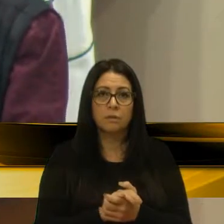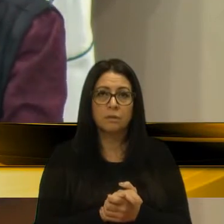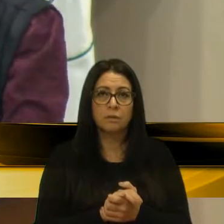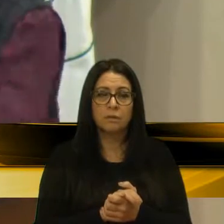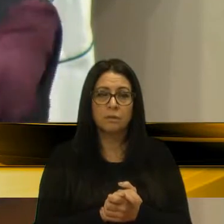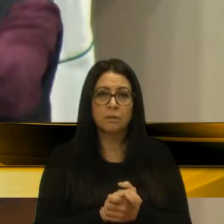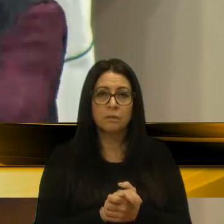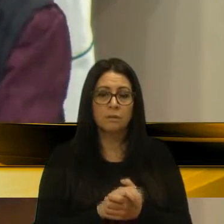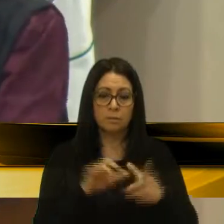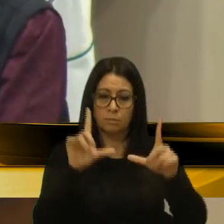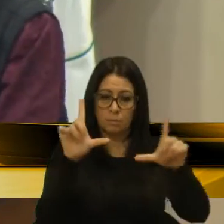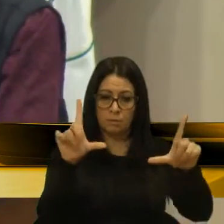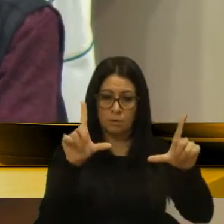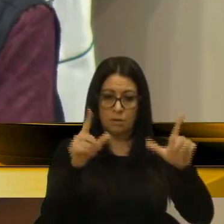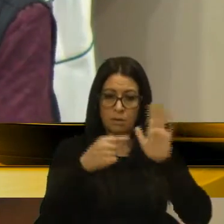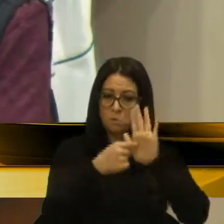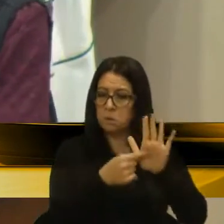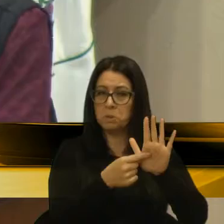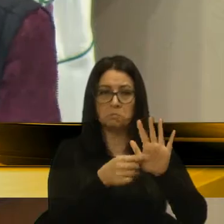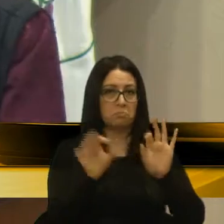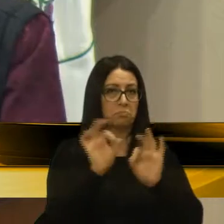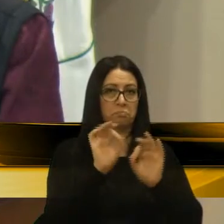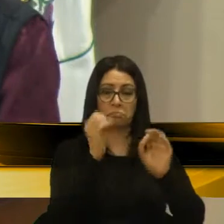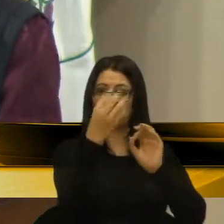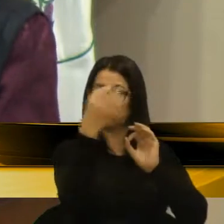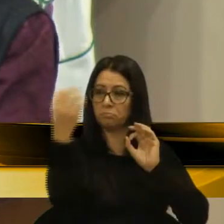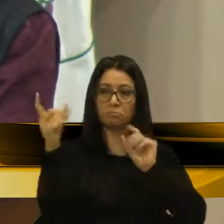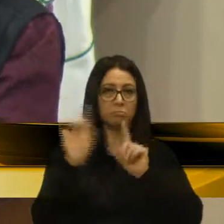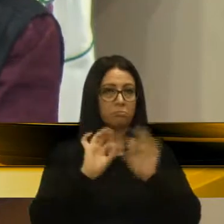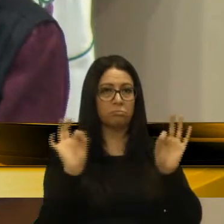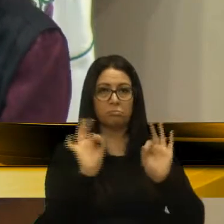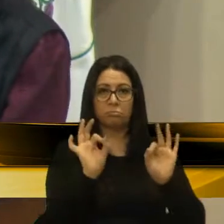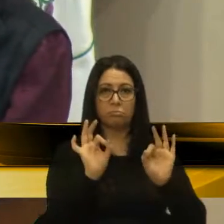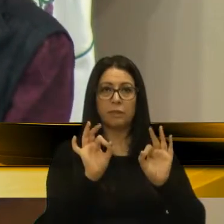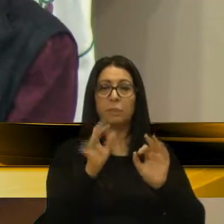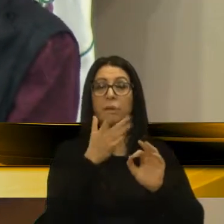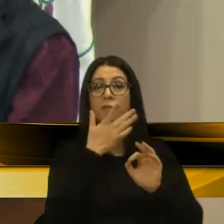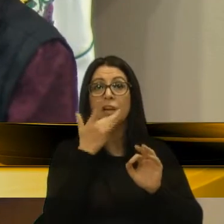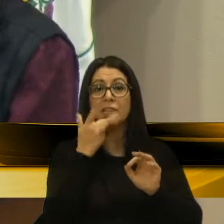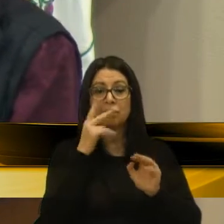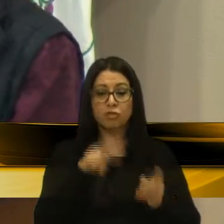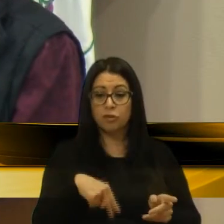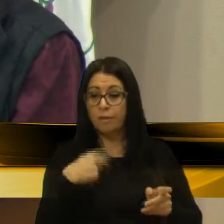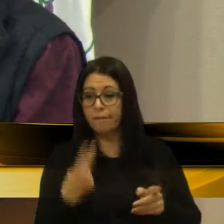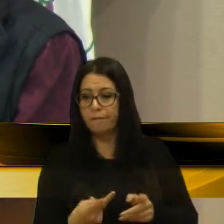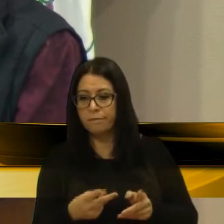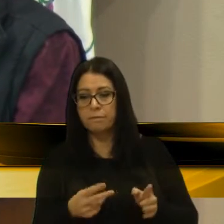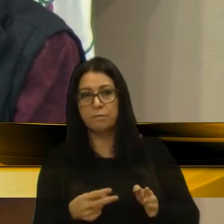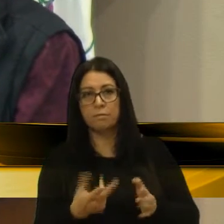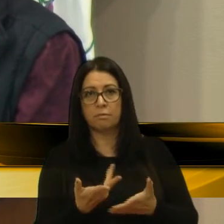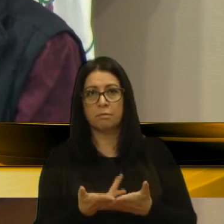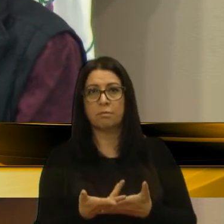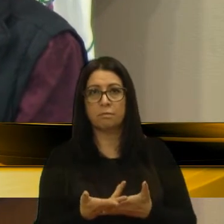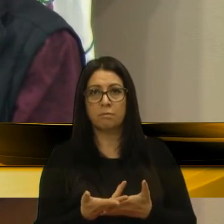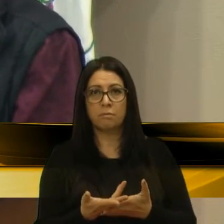uma placa, refletiva, não tem nada, bem fácil de cair, de uma, de uma,